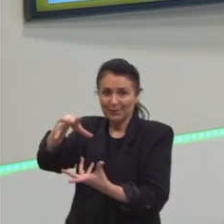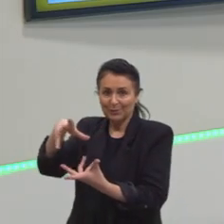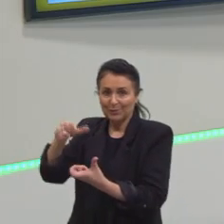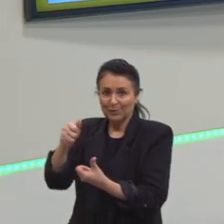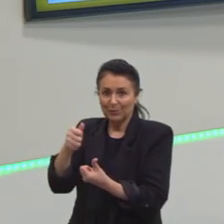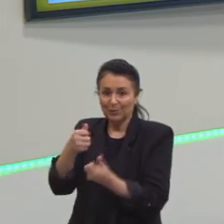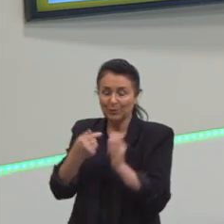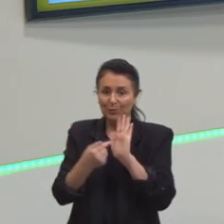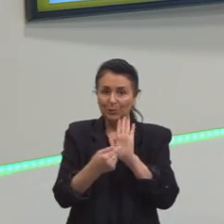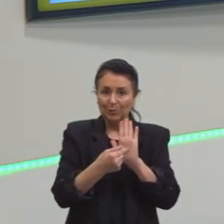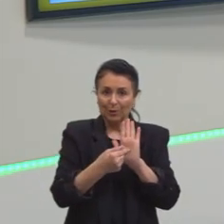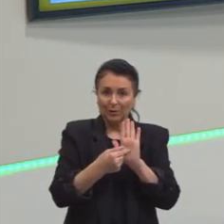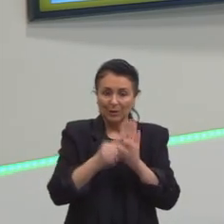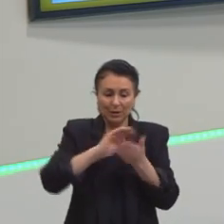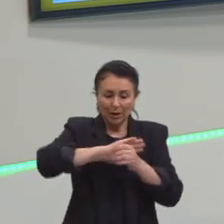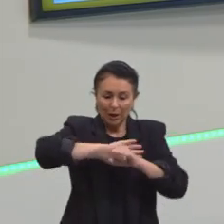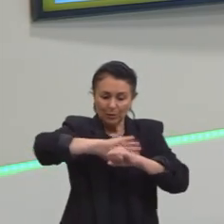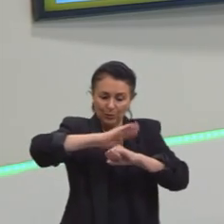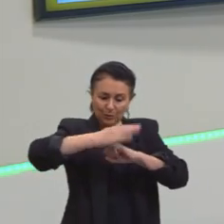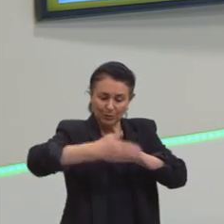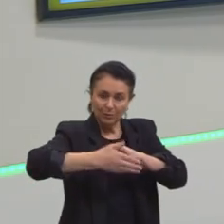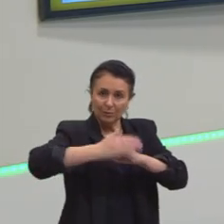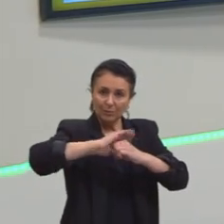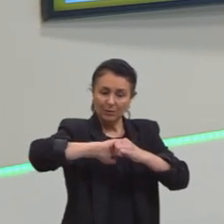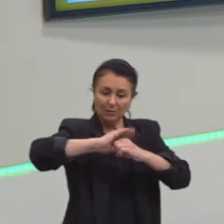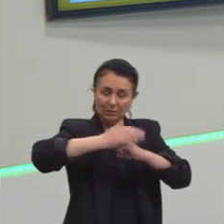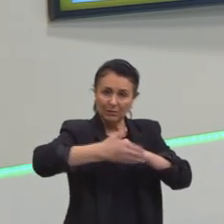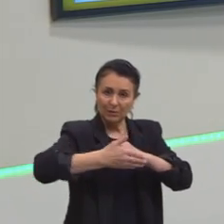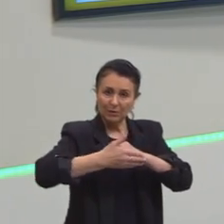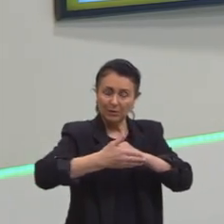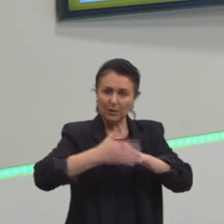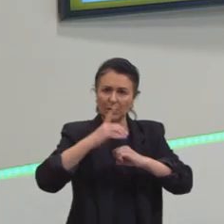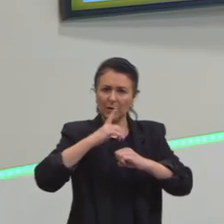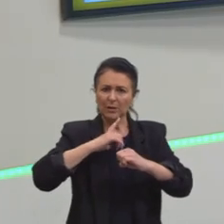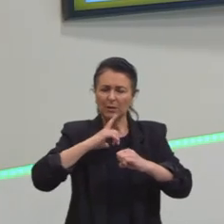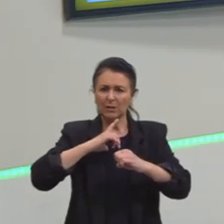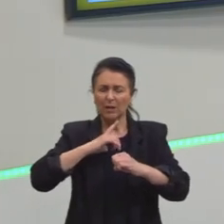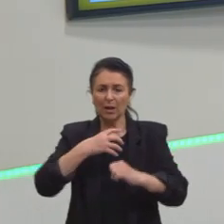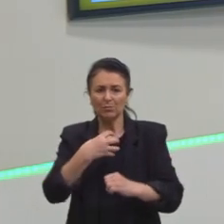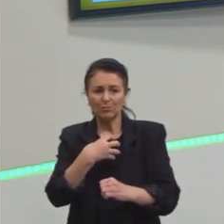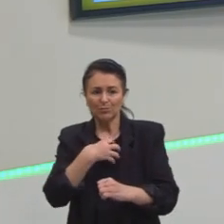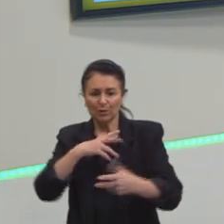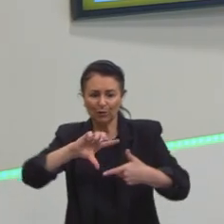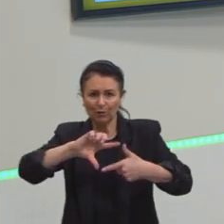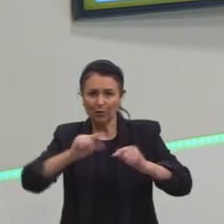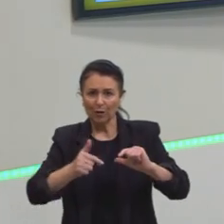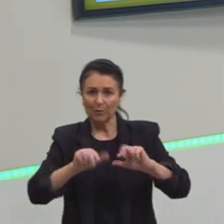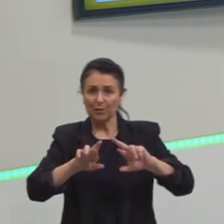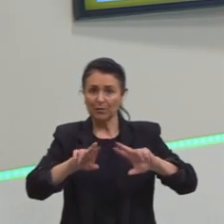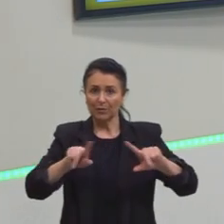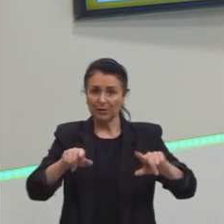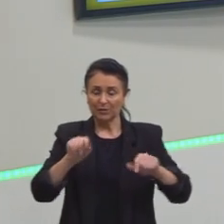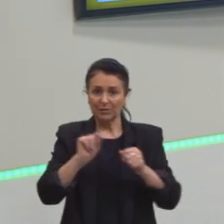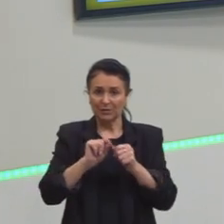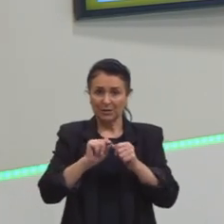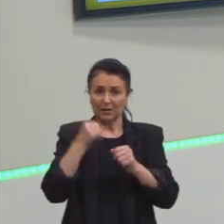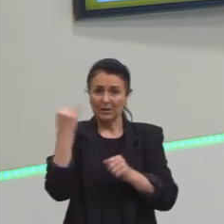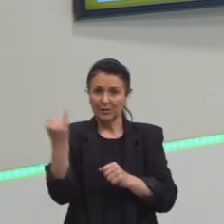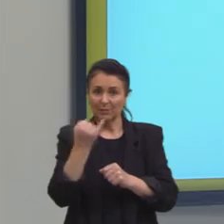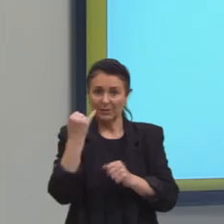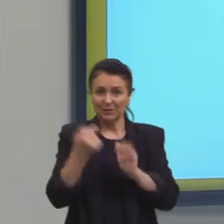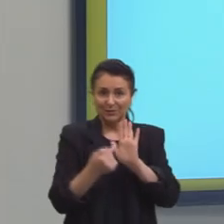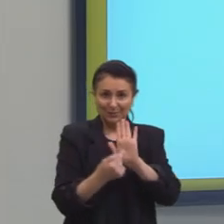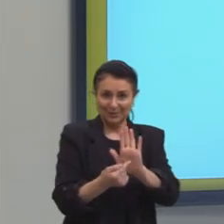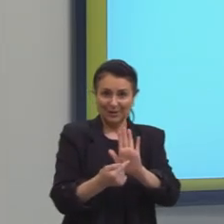a superfície, aliás, o globo numa superfície, existem formas de se fazer isso. Então, é importante a gente ver isso e eu vou